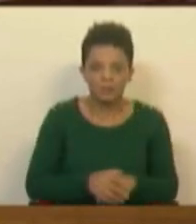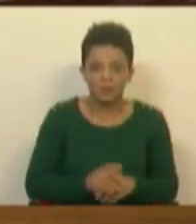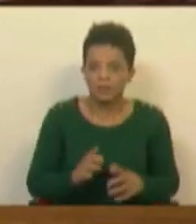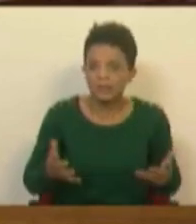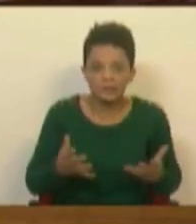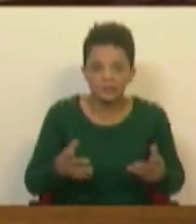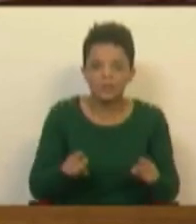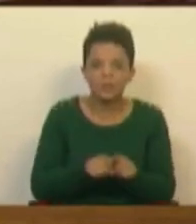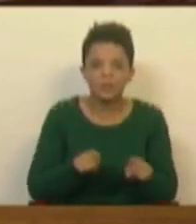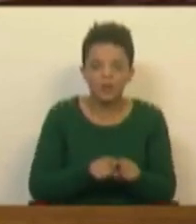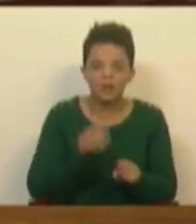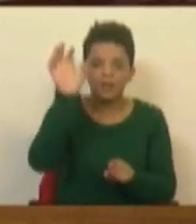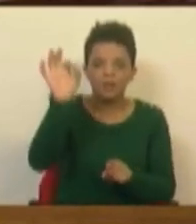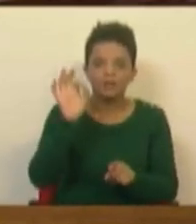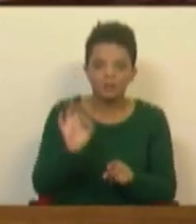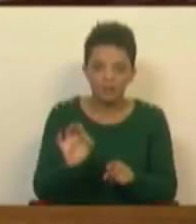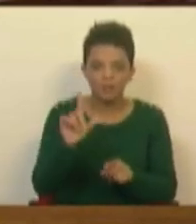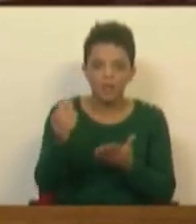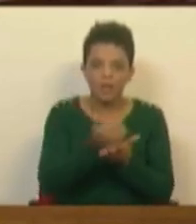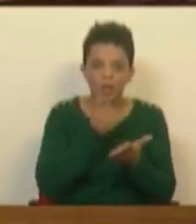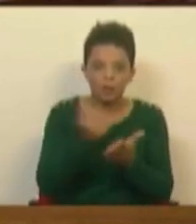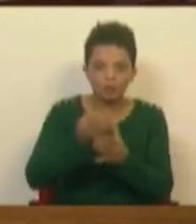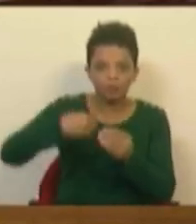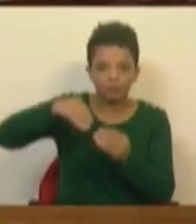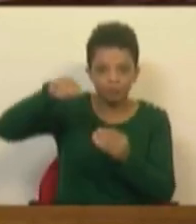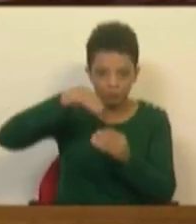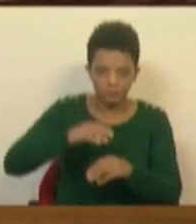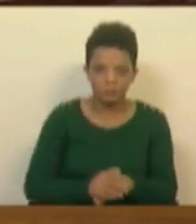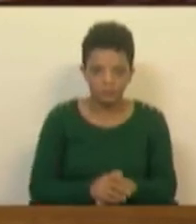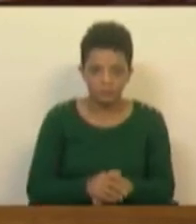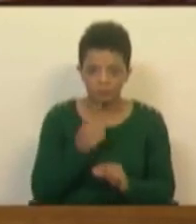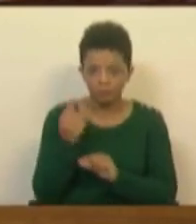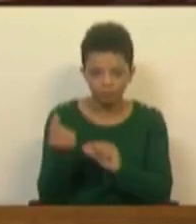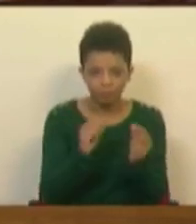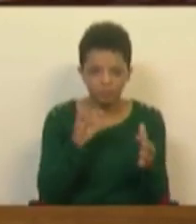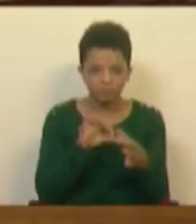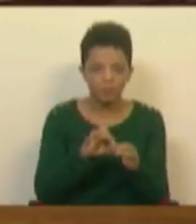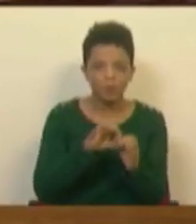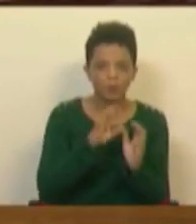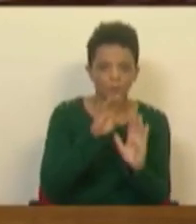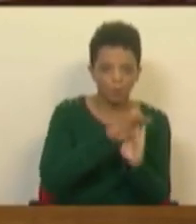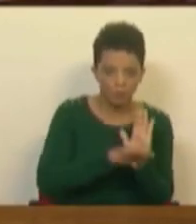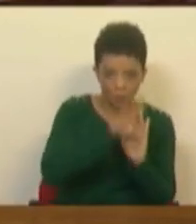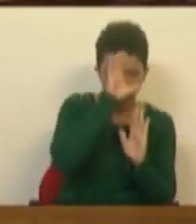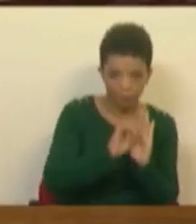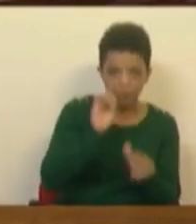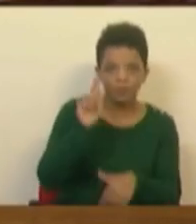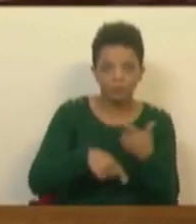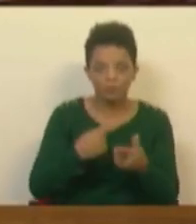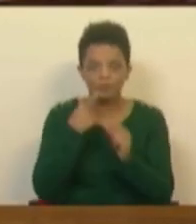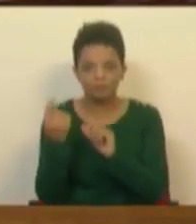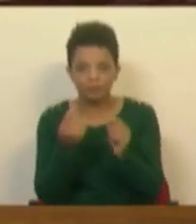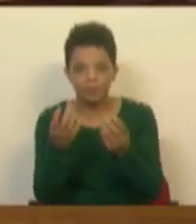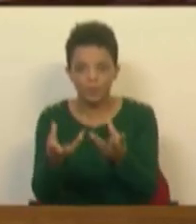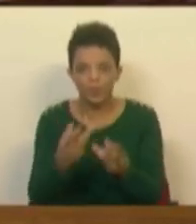era a taxação de lucros extraordinários. Foi-o logo no debate sobre o programa do Governo, foi-o depois no debate sobre o